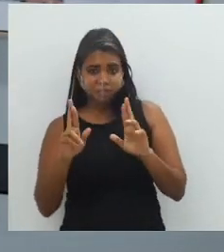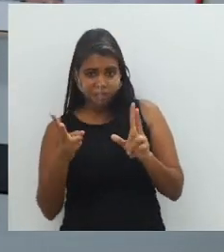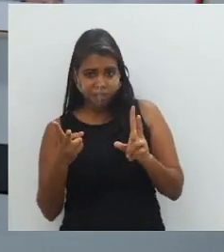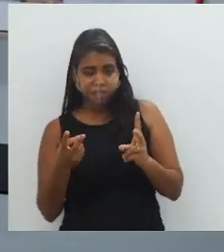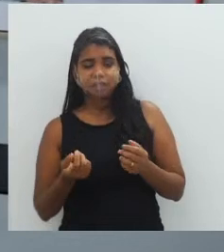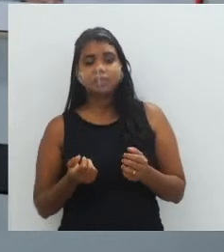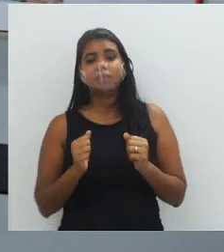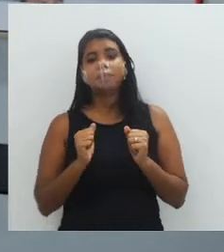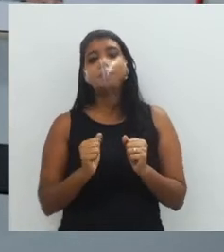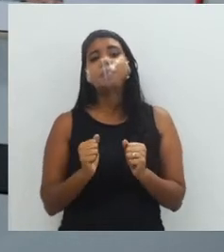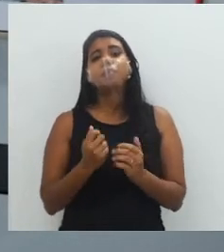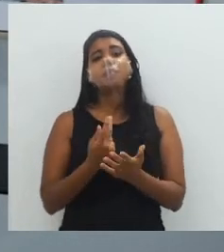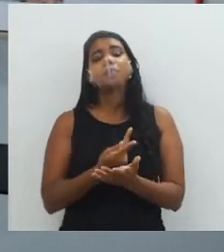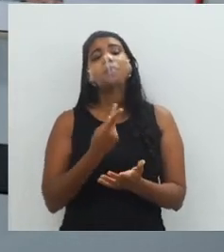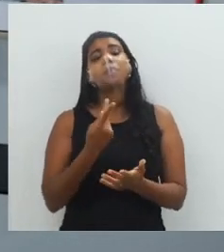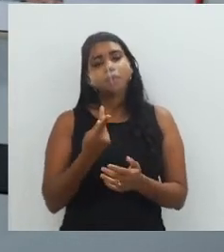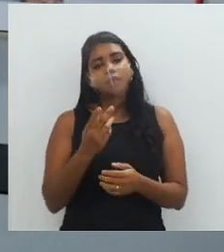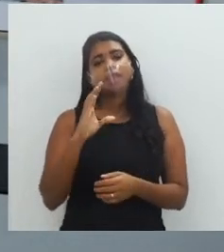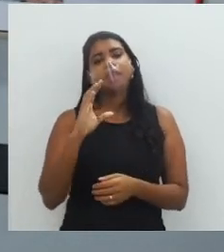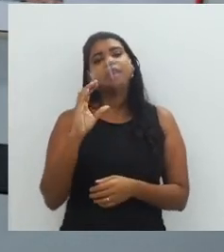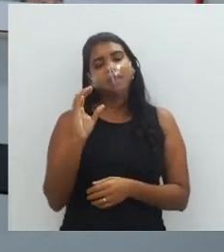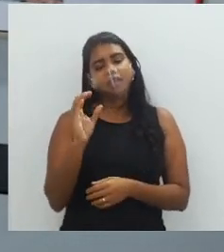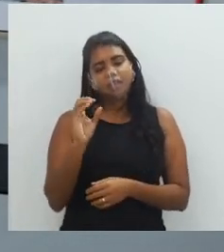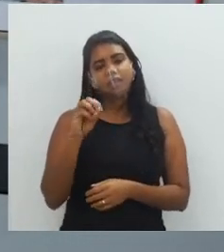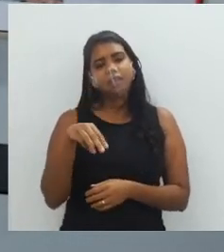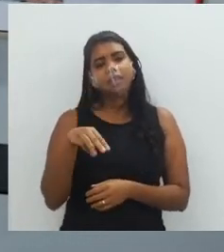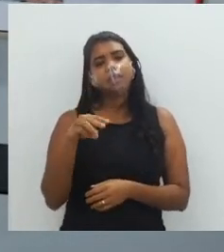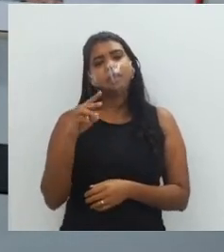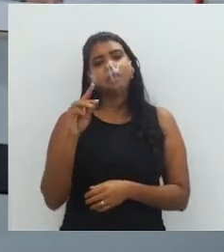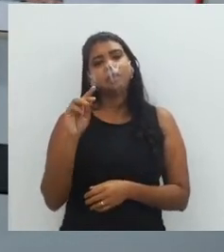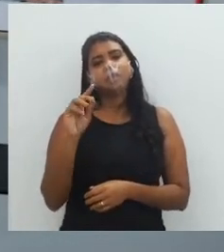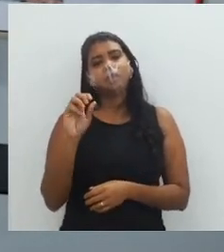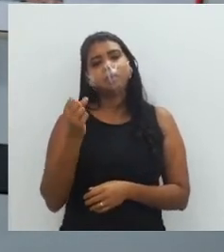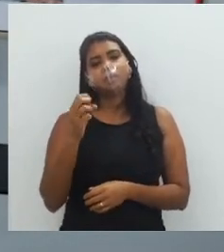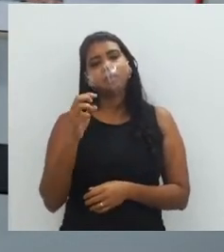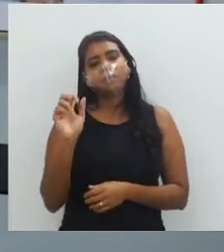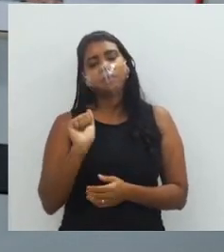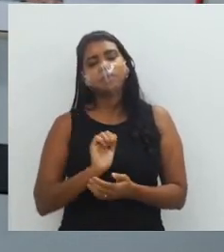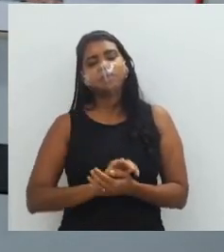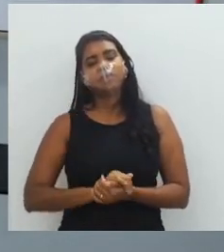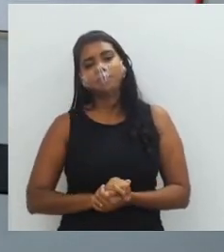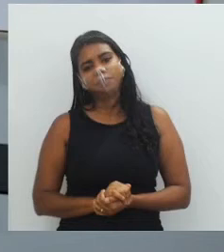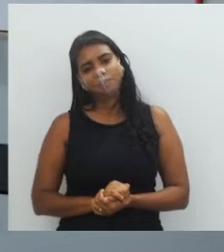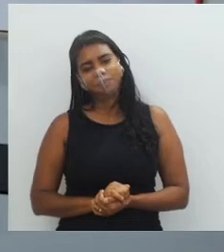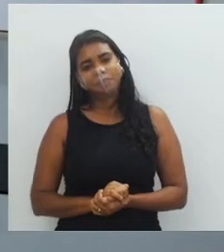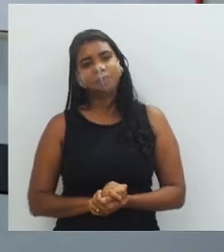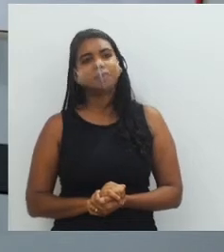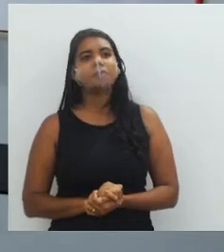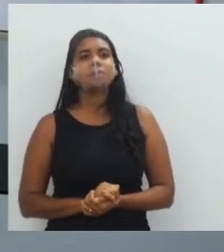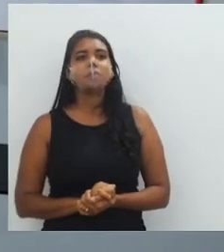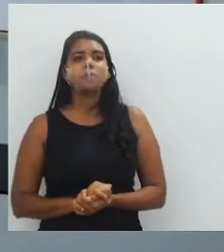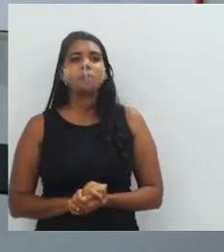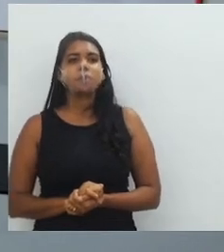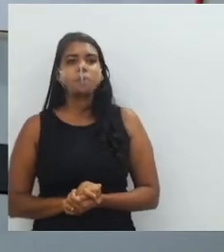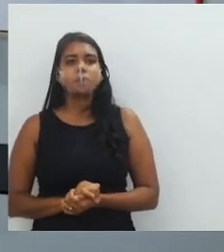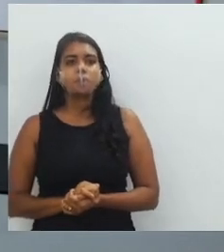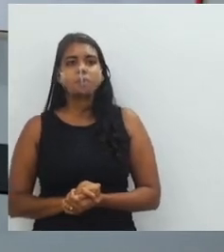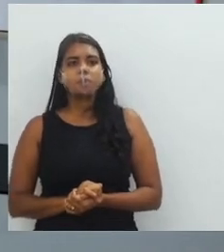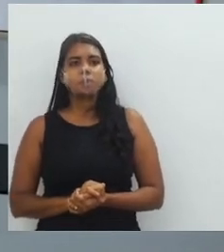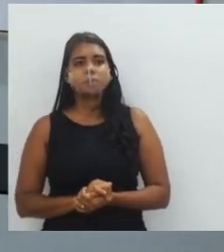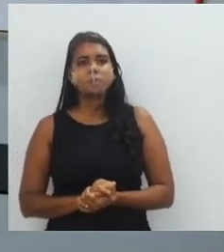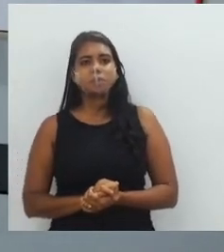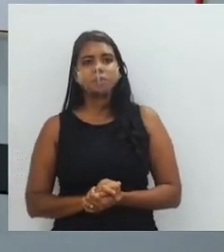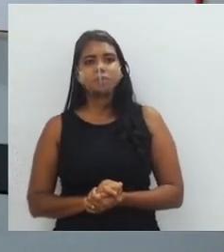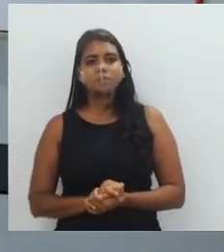diferentes, essa textura, ela já é considerada uma textura composta. Então, vamos lá. Olha